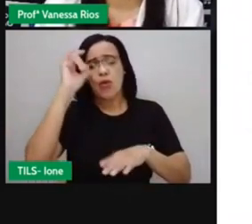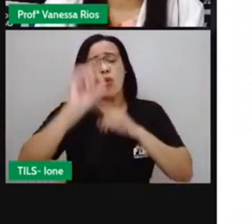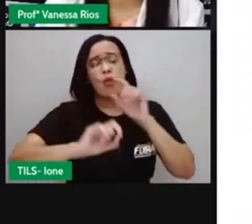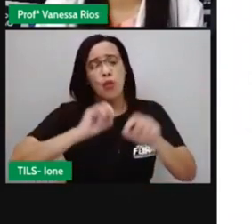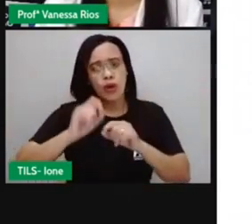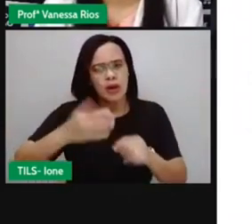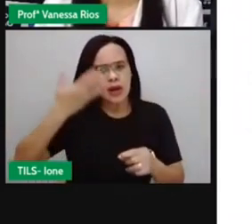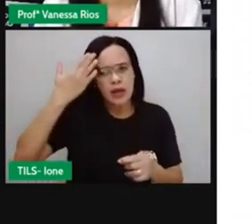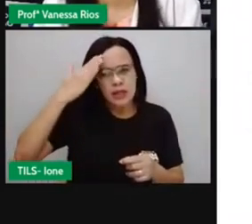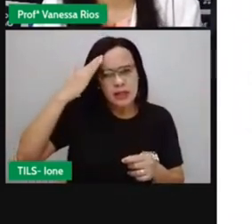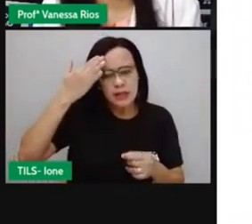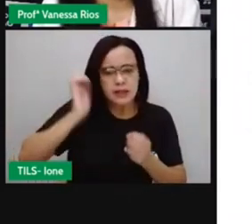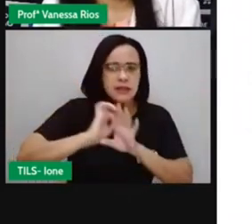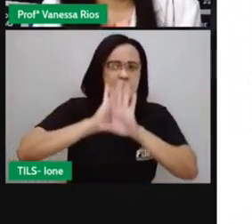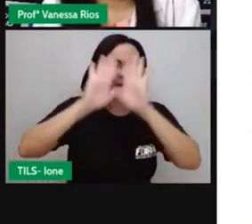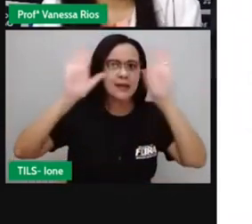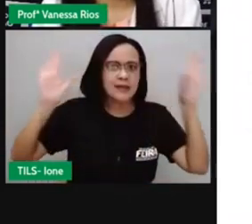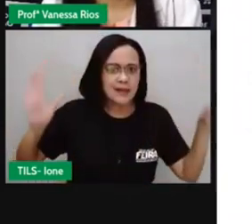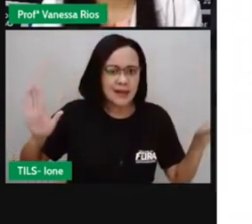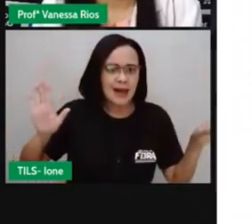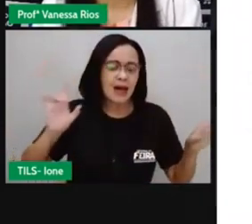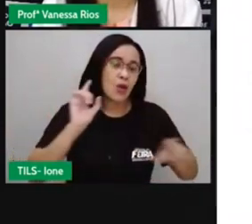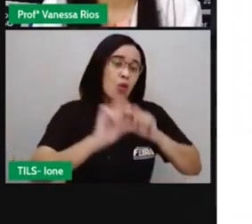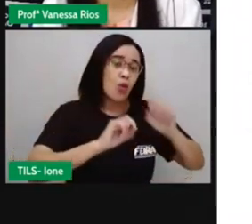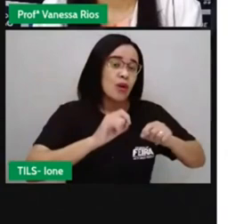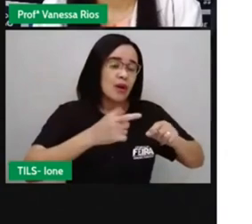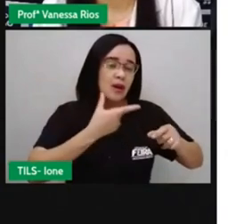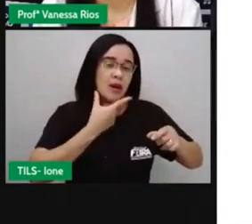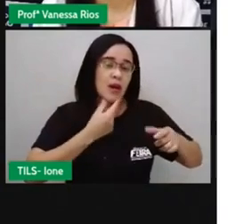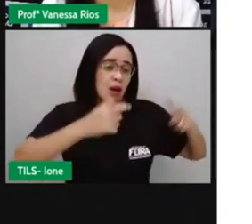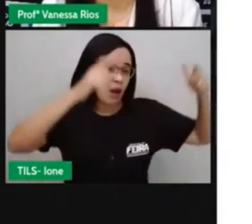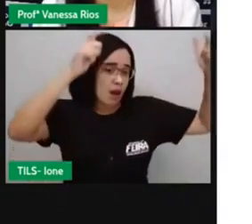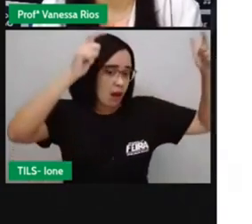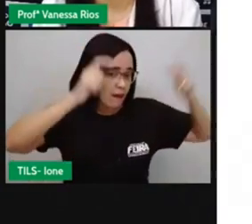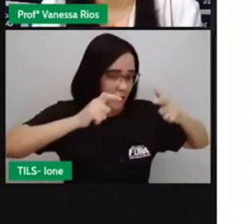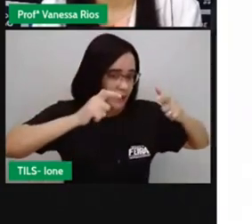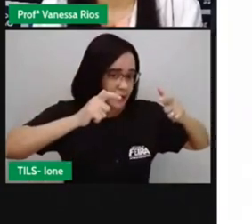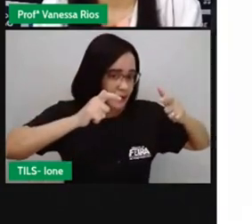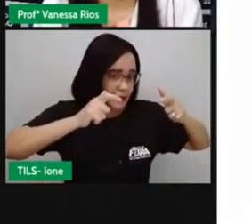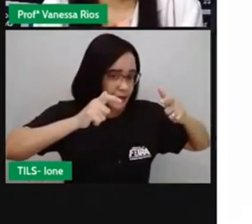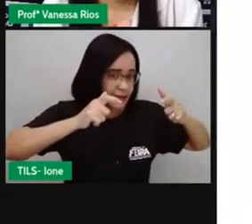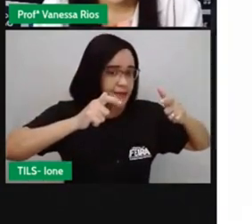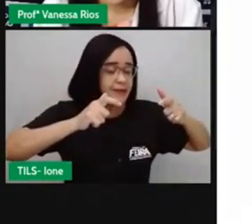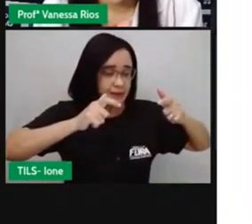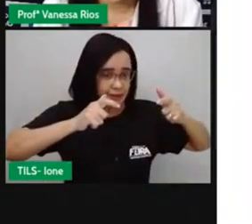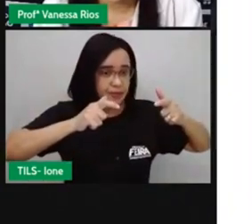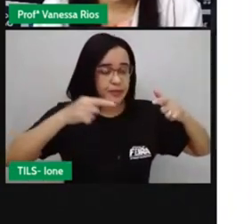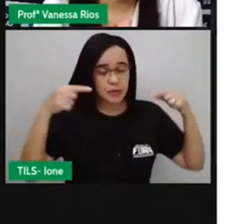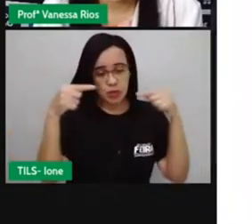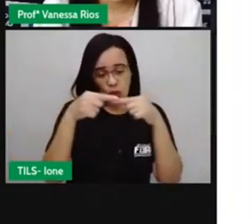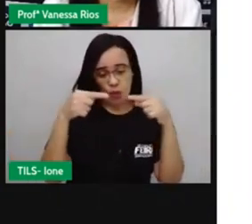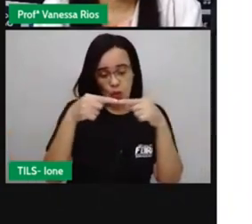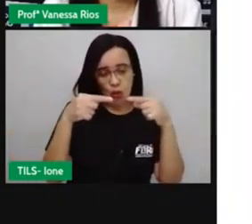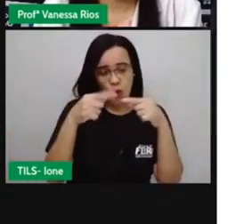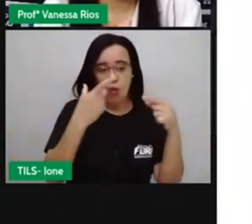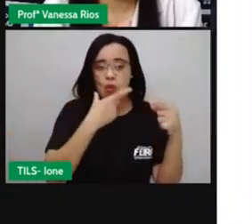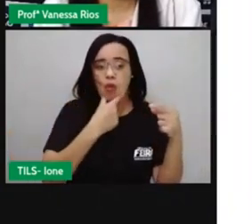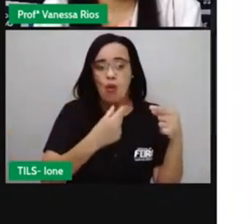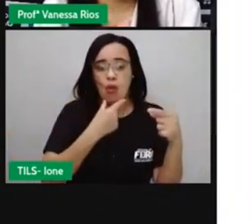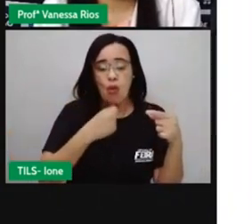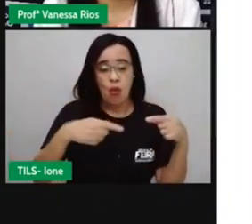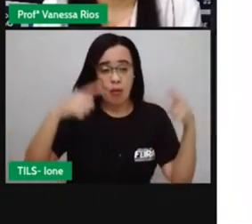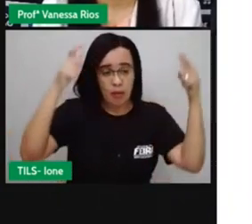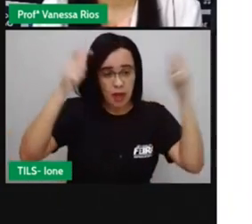monarquia e república. Monarquia está relacionada aí ao rei, como o poder, né,